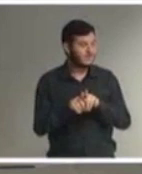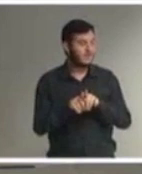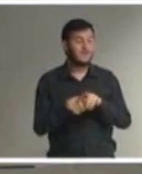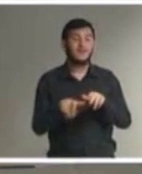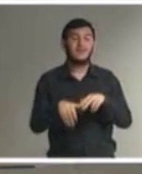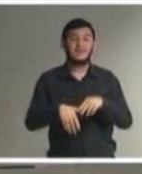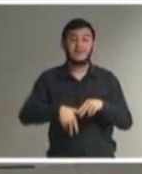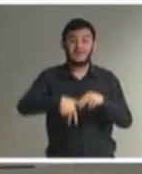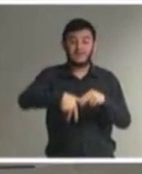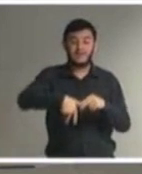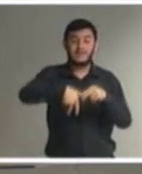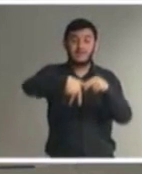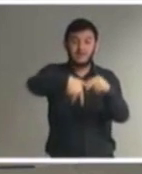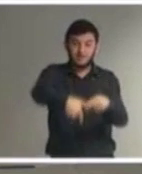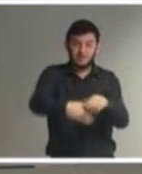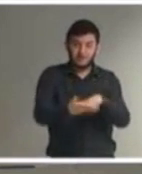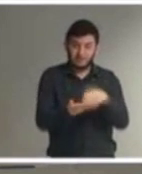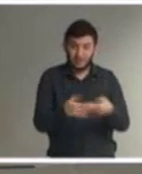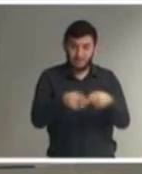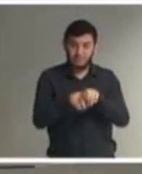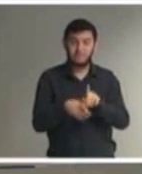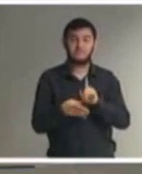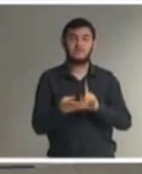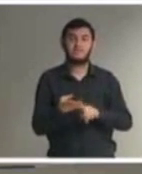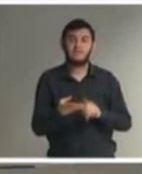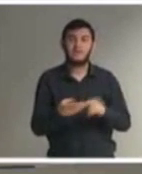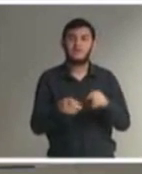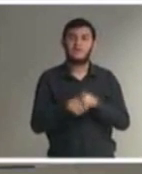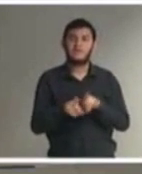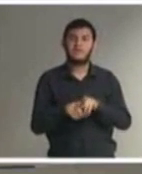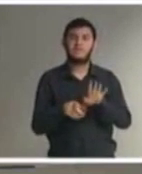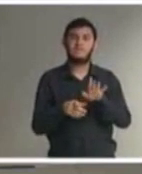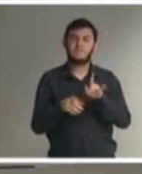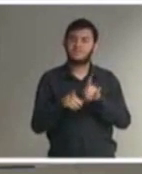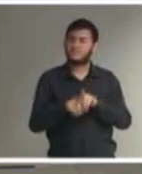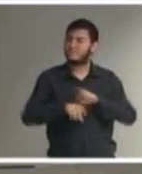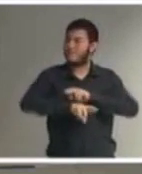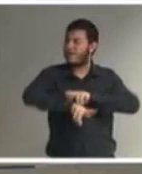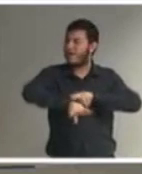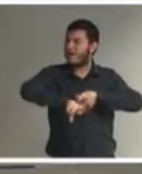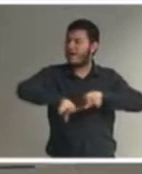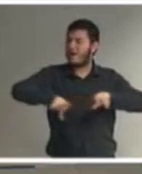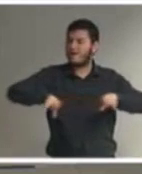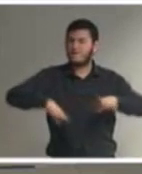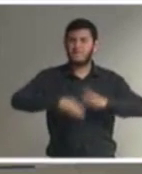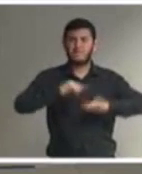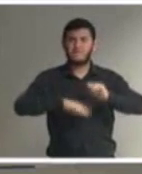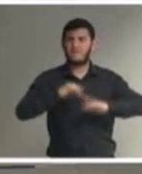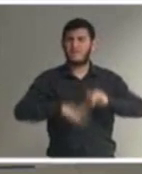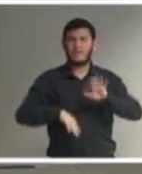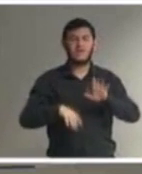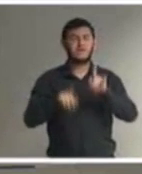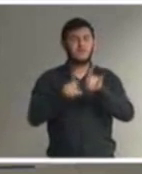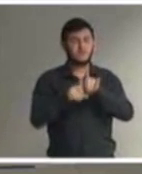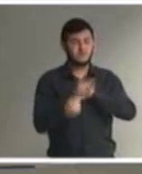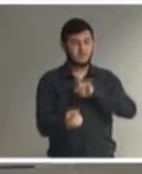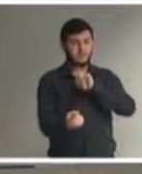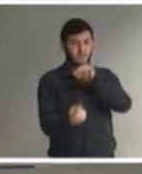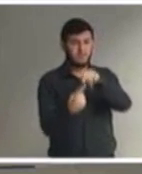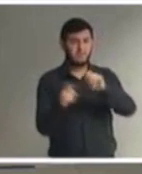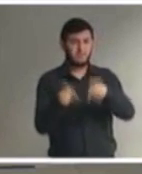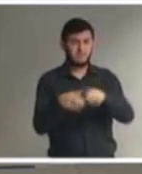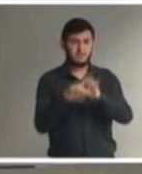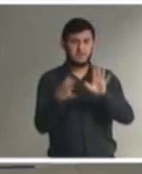cego então temos todos essa gama de profissionais que tem que estar à disposição para que